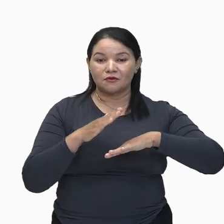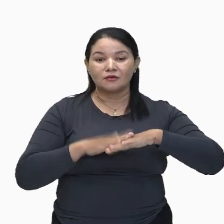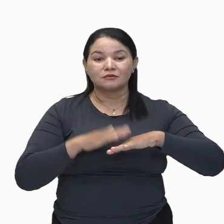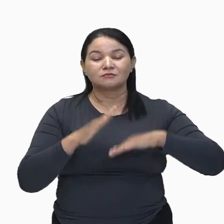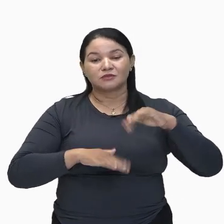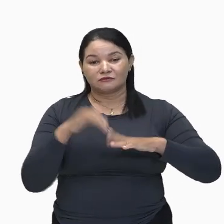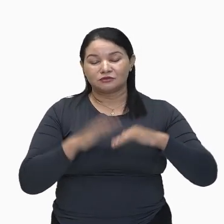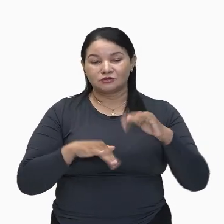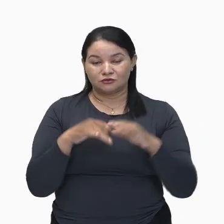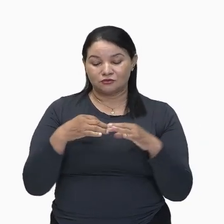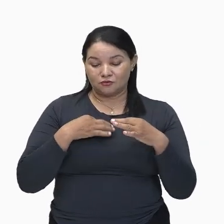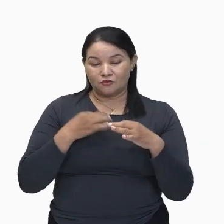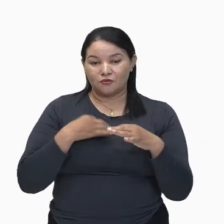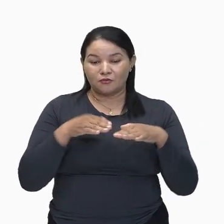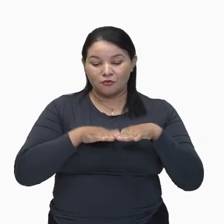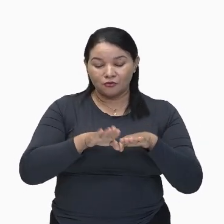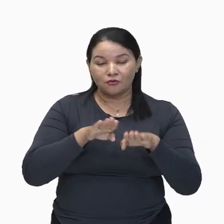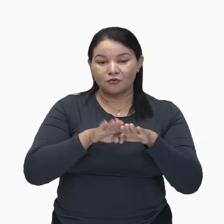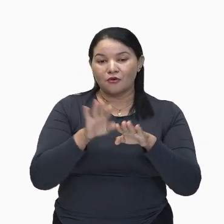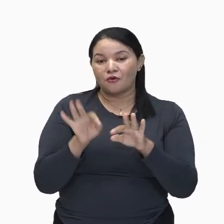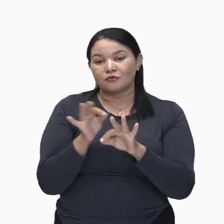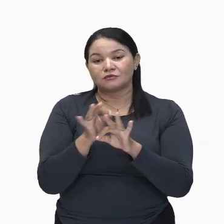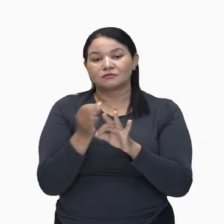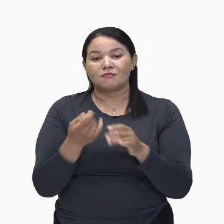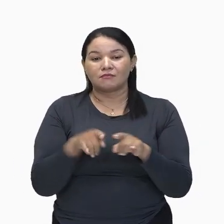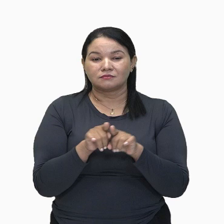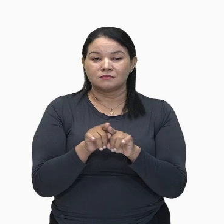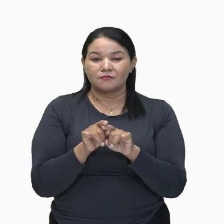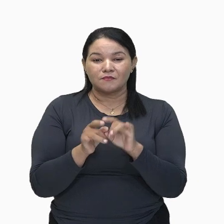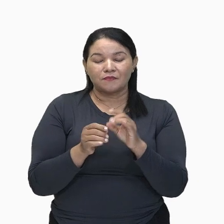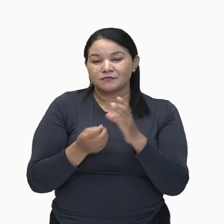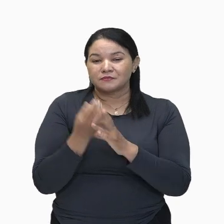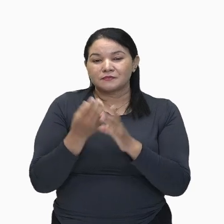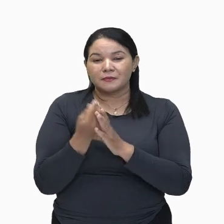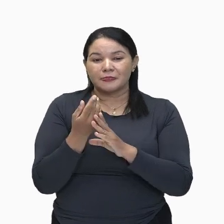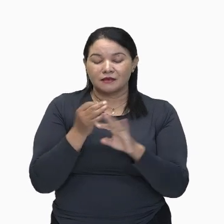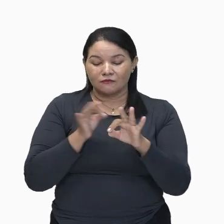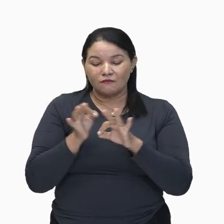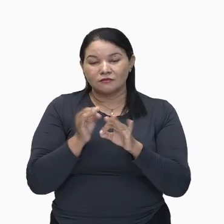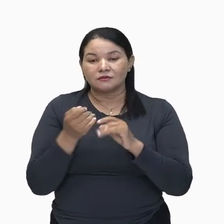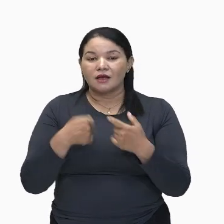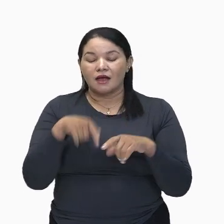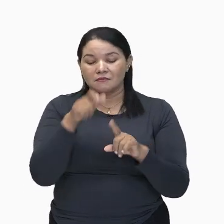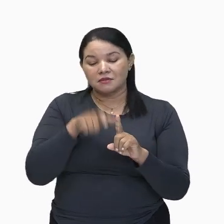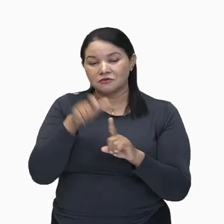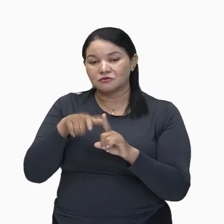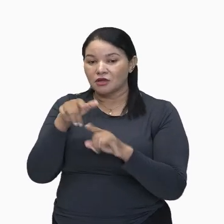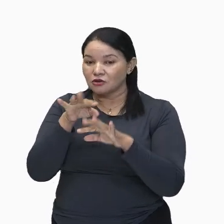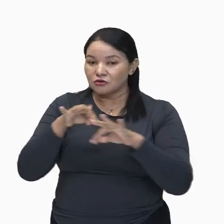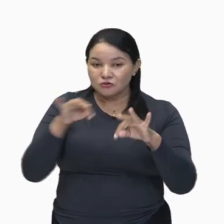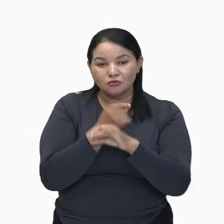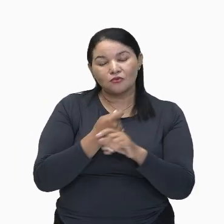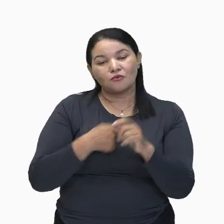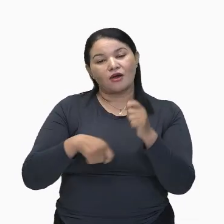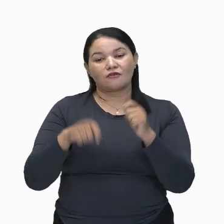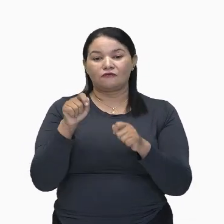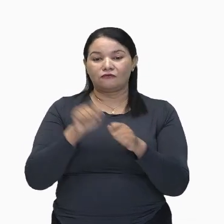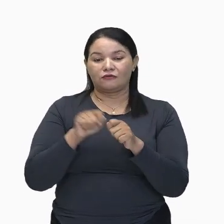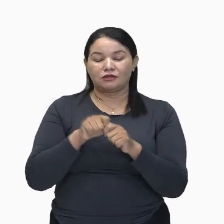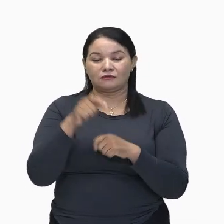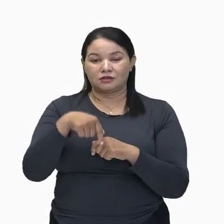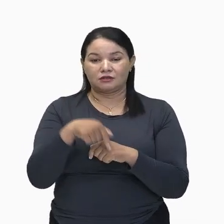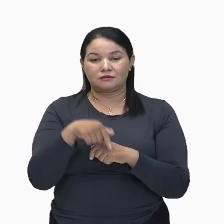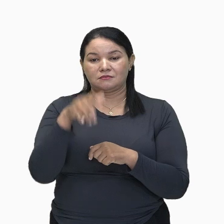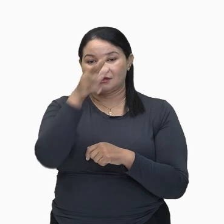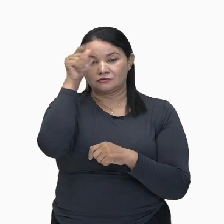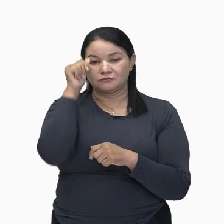os estilistas, todos os figurinos dos personagens, tudo é feito aqui. Bem, o Festival Amazonas